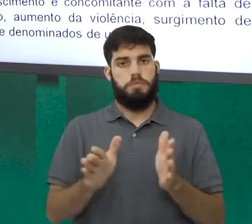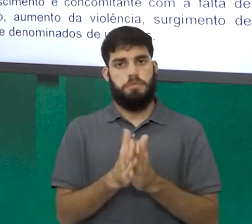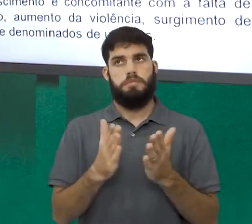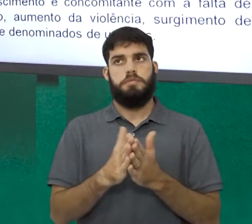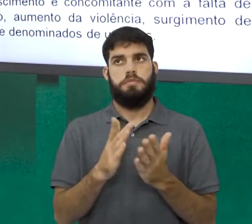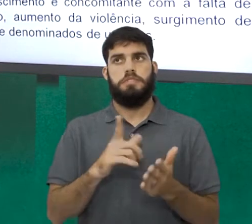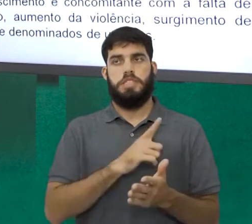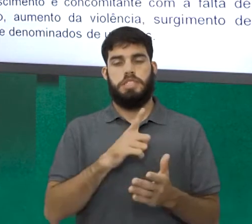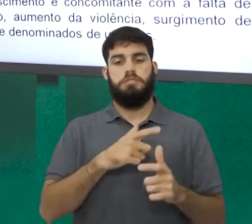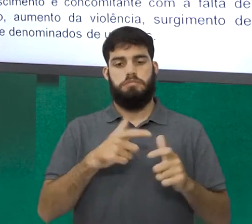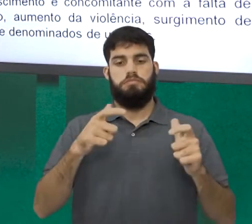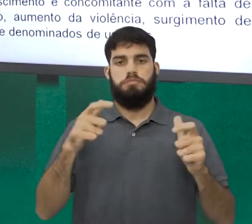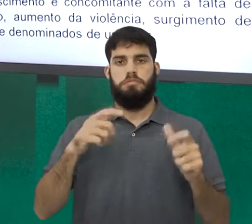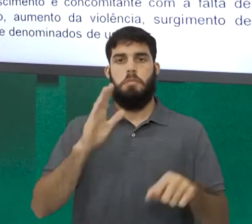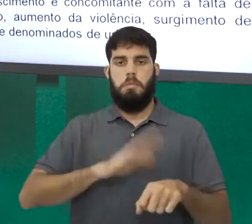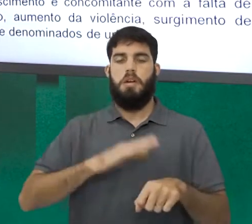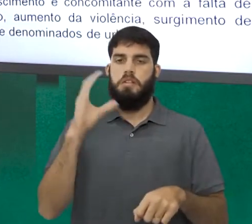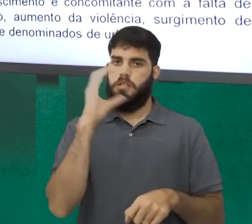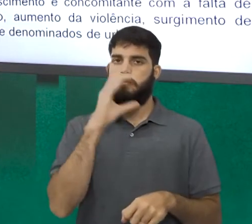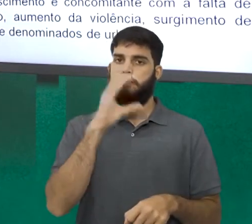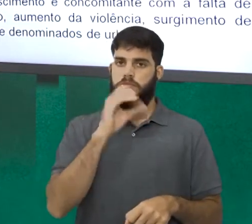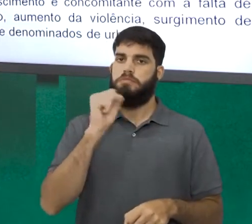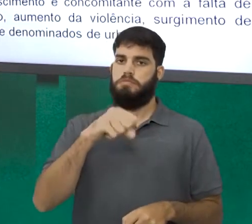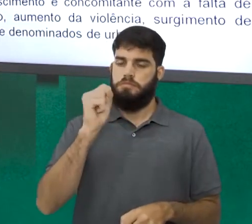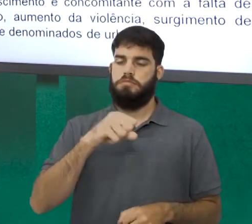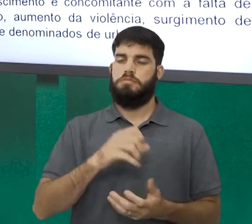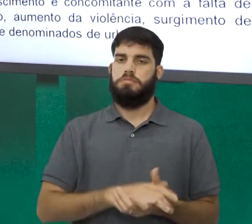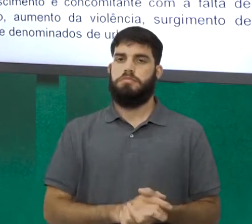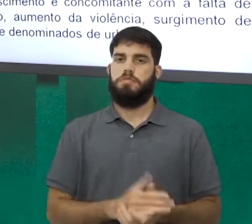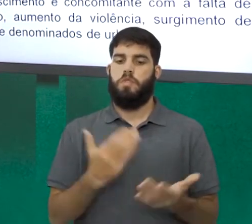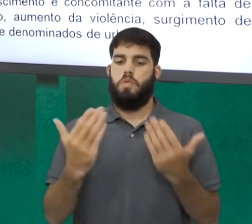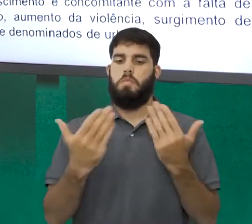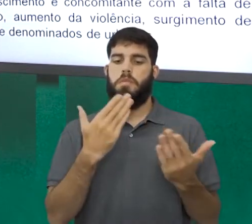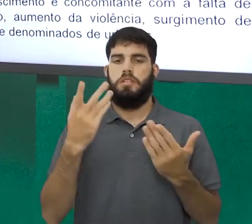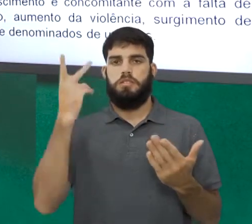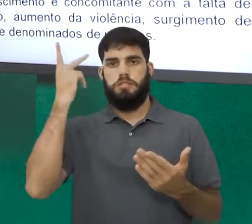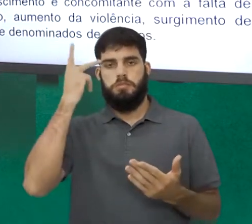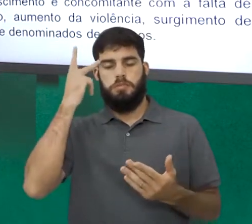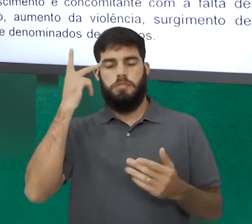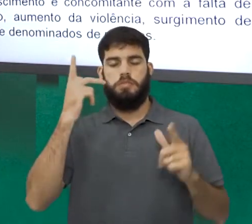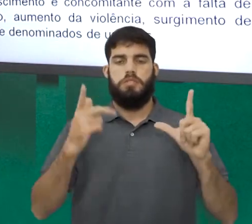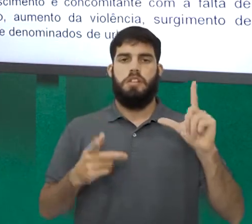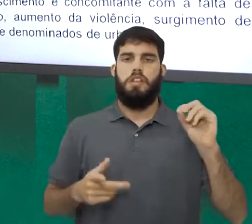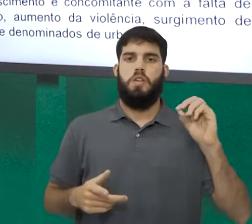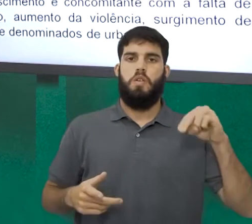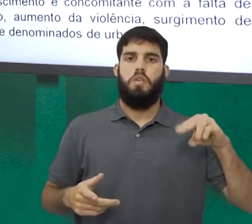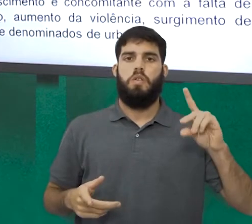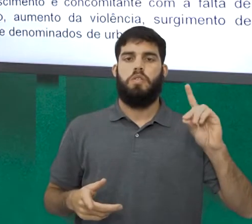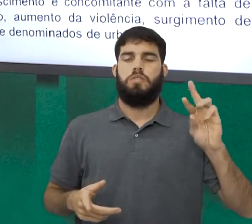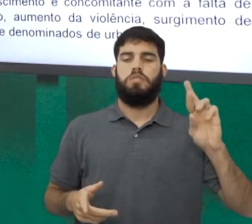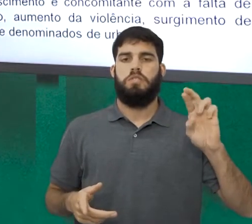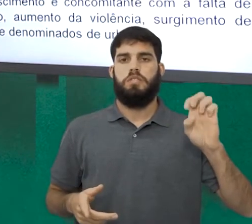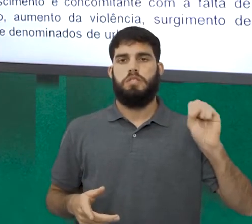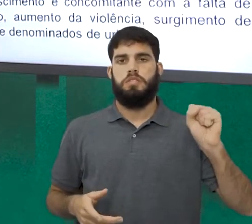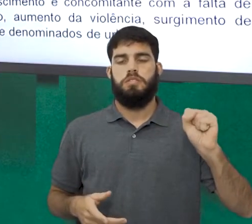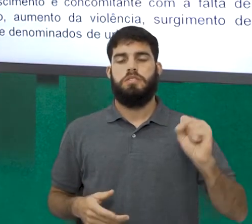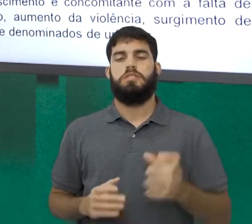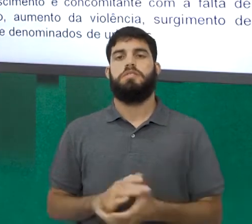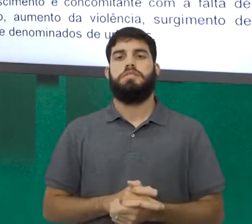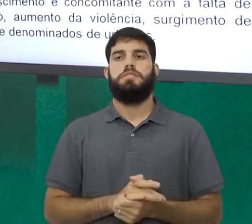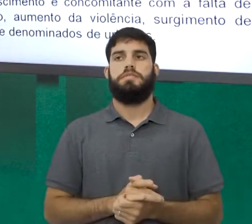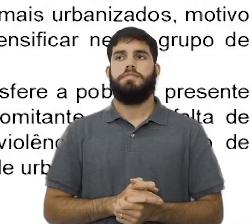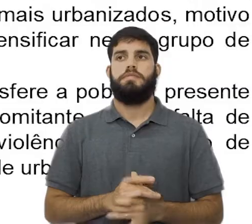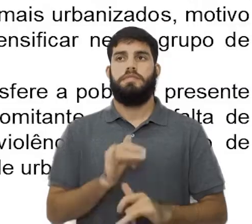crescimento mais acelerado. Com o exemplo que eu falei, comparando aqui, inclusive, Londres e São Paulo, creio que isso tenha sido esclarecido. A última informação,